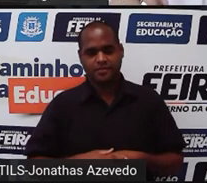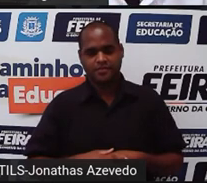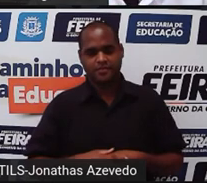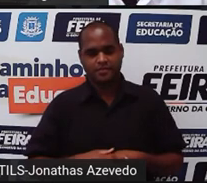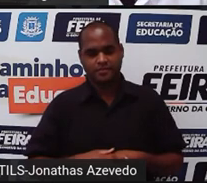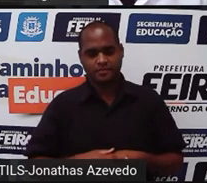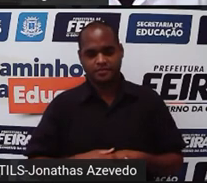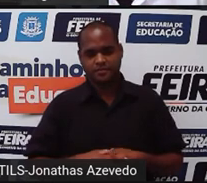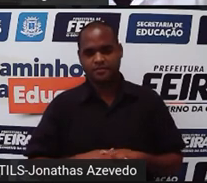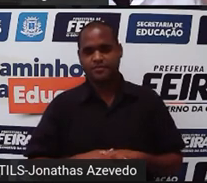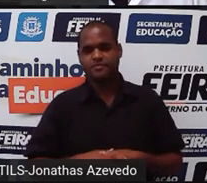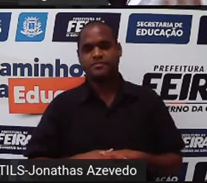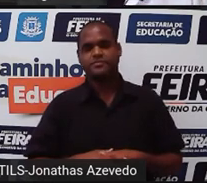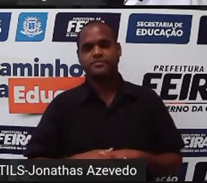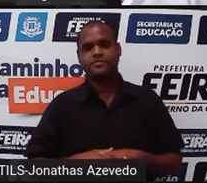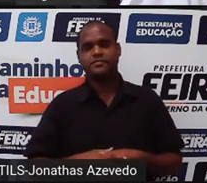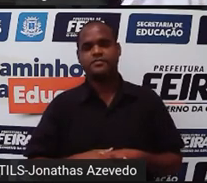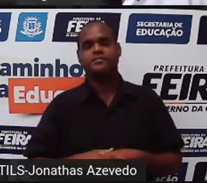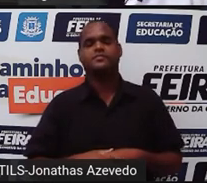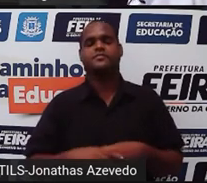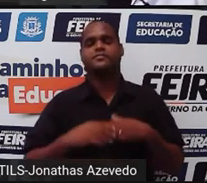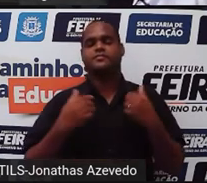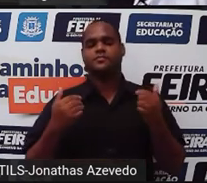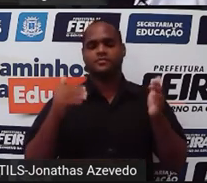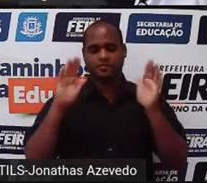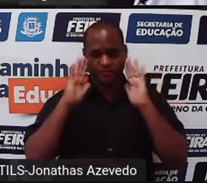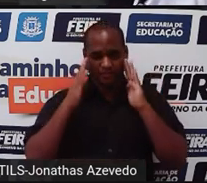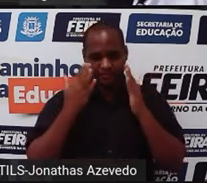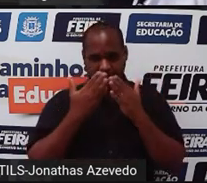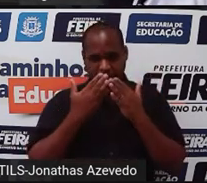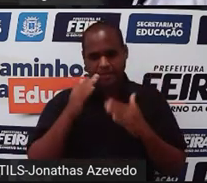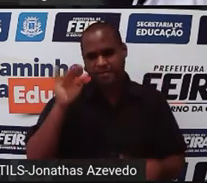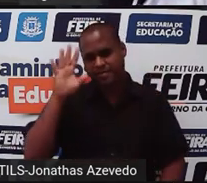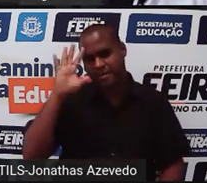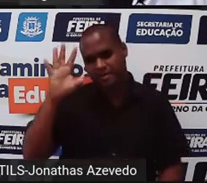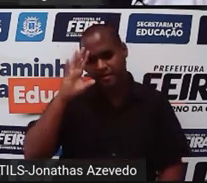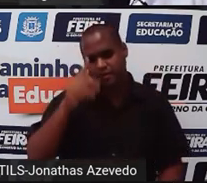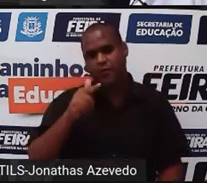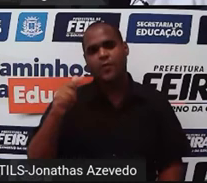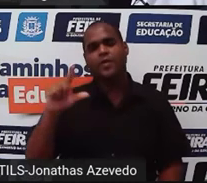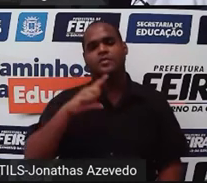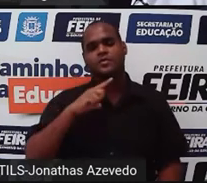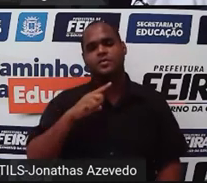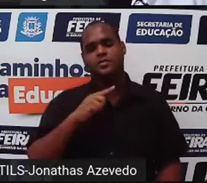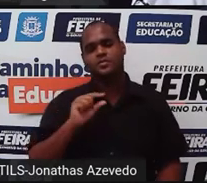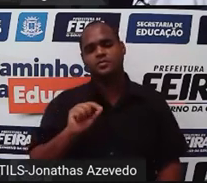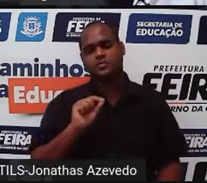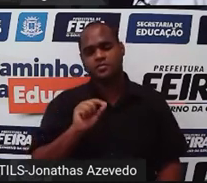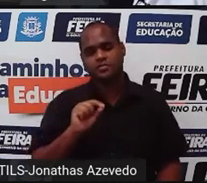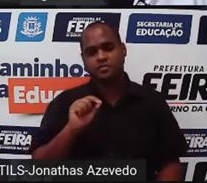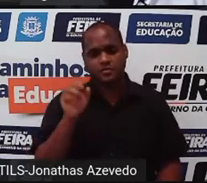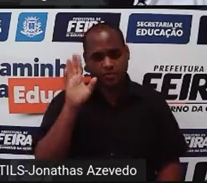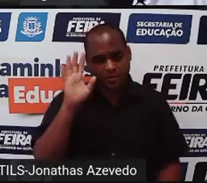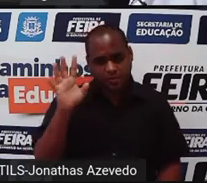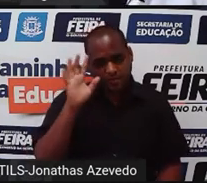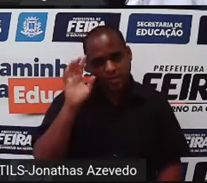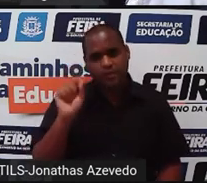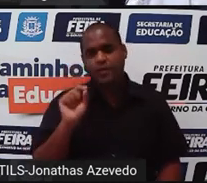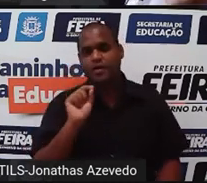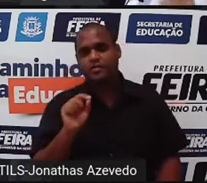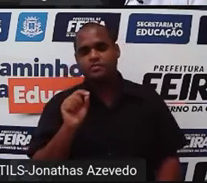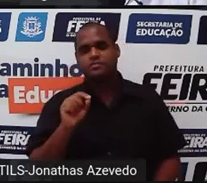é eu vou me concentrar em pensar na outra resolução tá rever o que eu já fiz